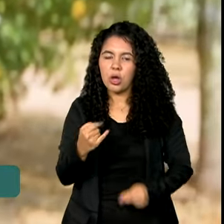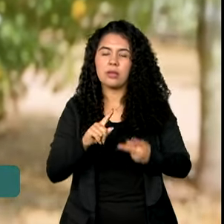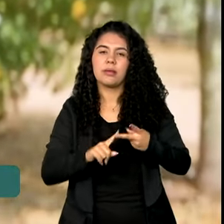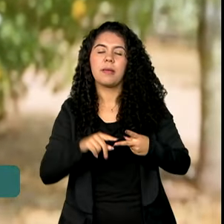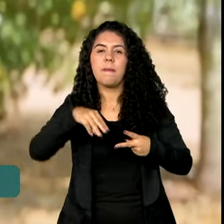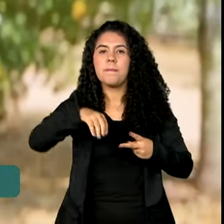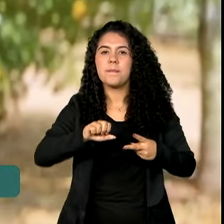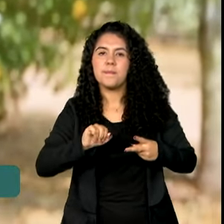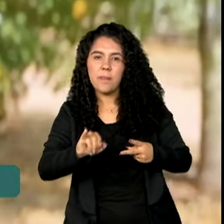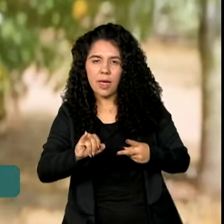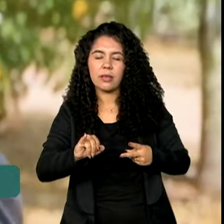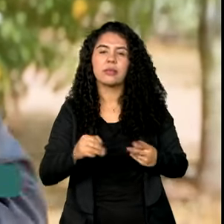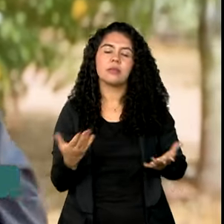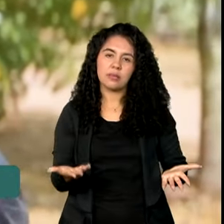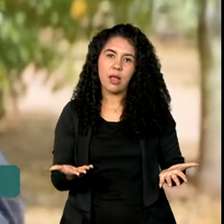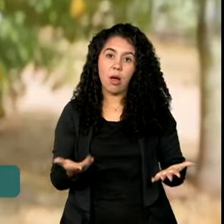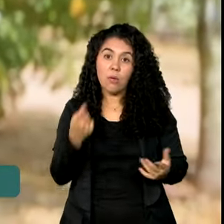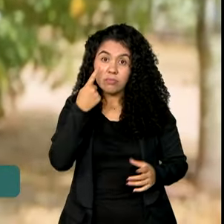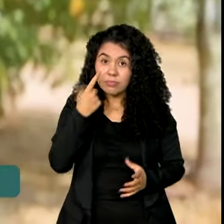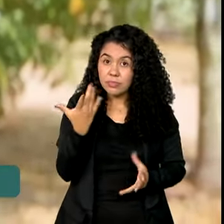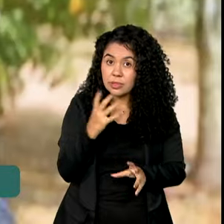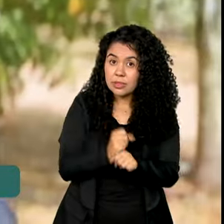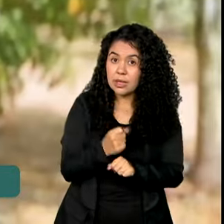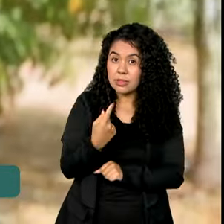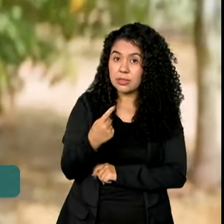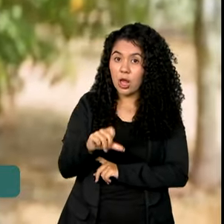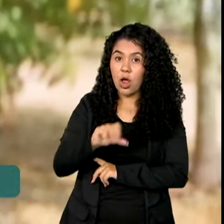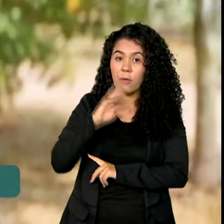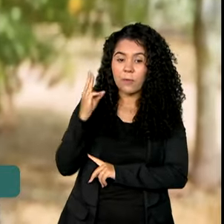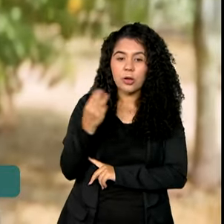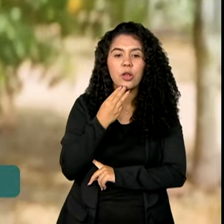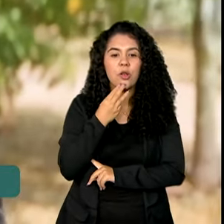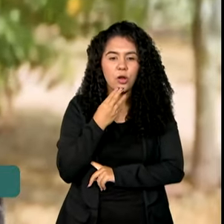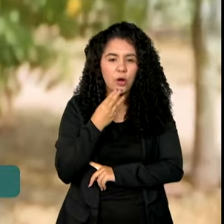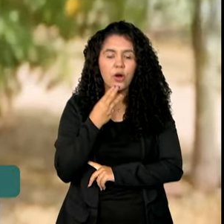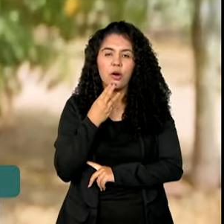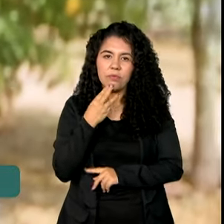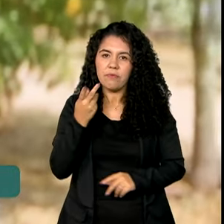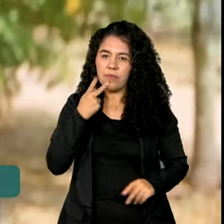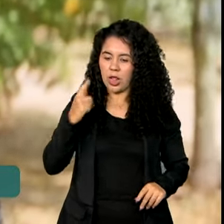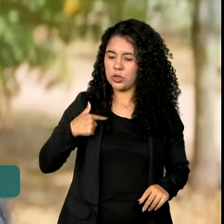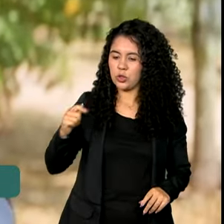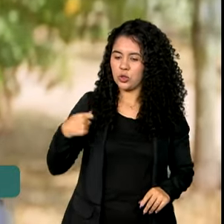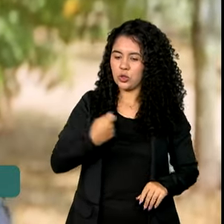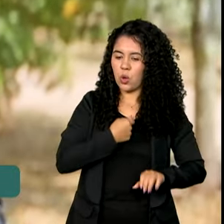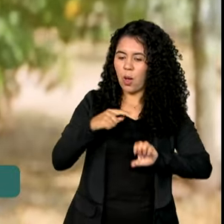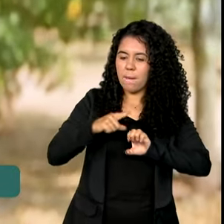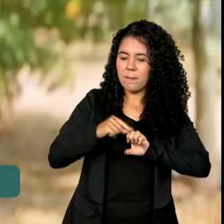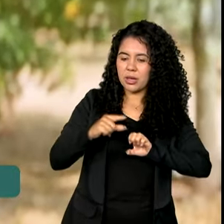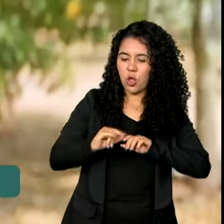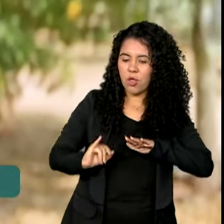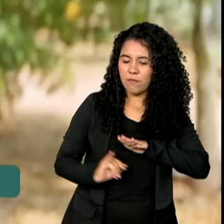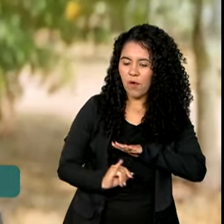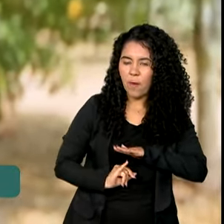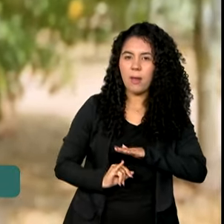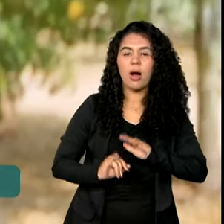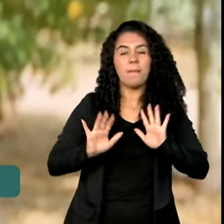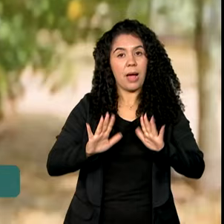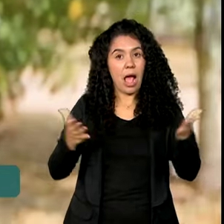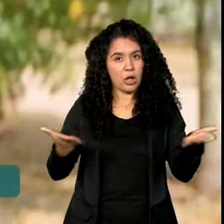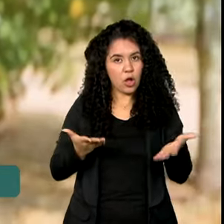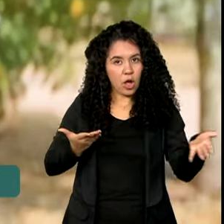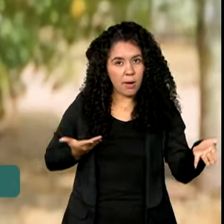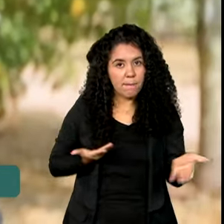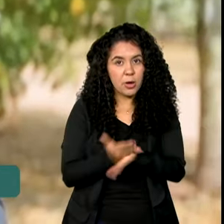do Cadastro Único. Veja que 19 milhões se declaram empreendedores informais. E agora, com a aprovação do